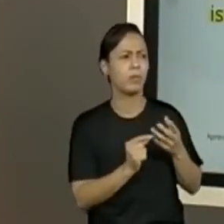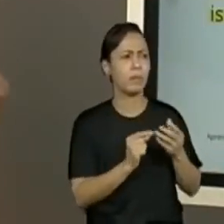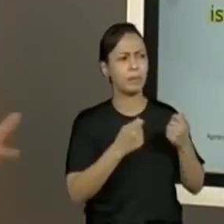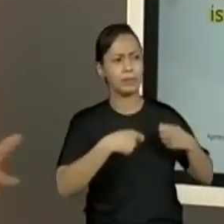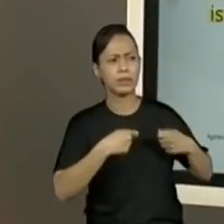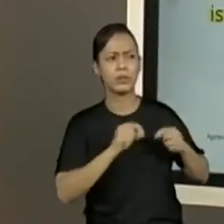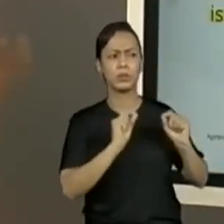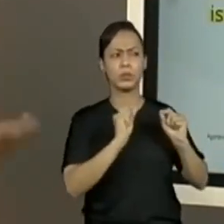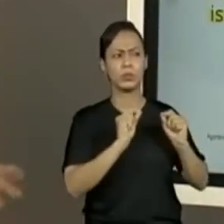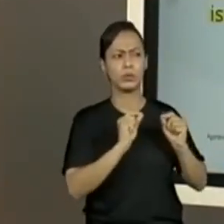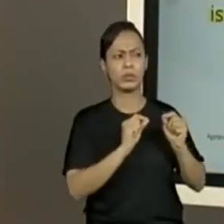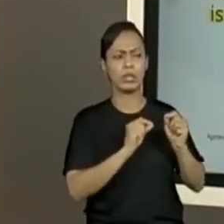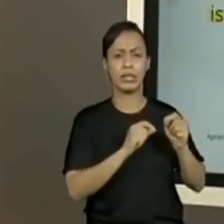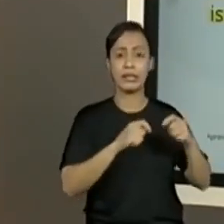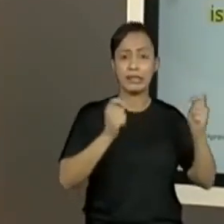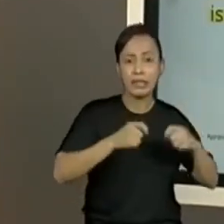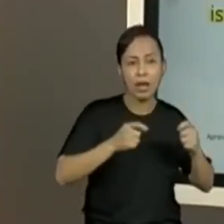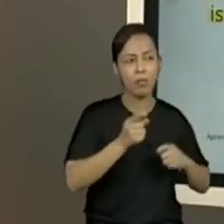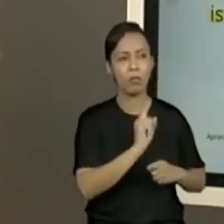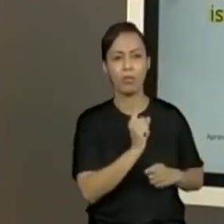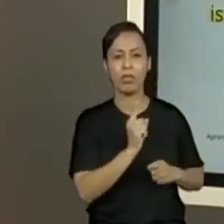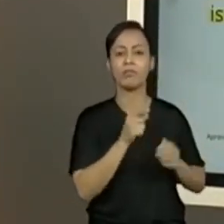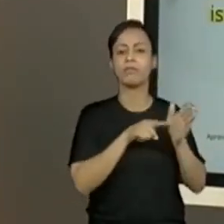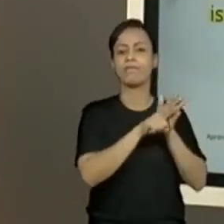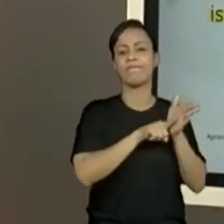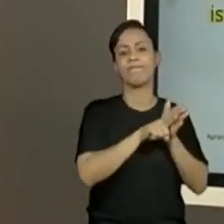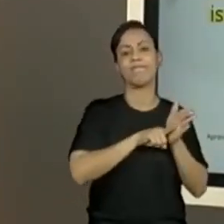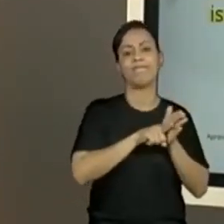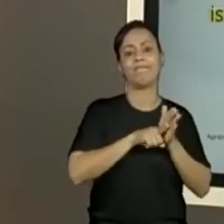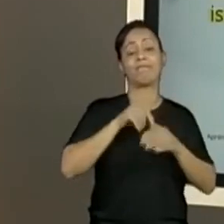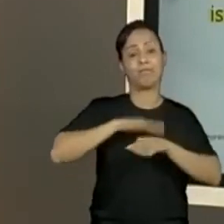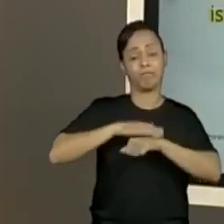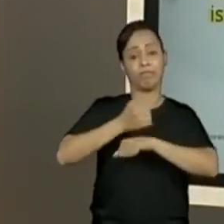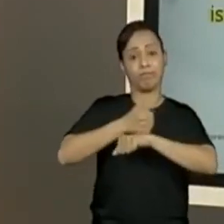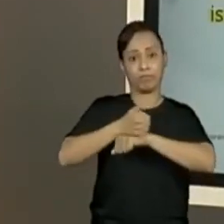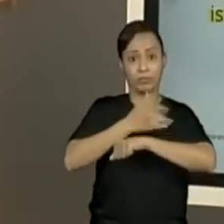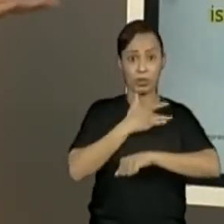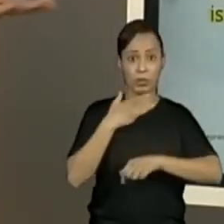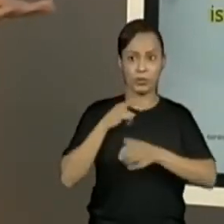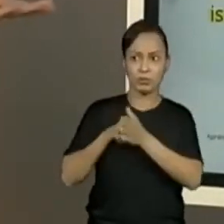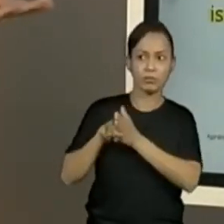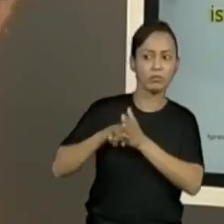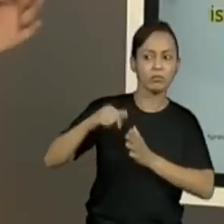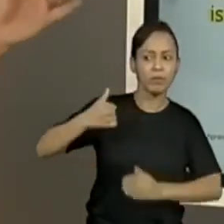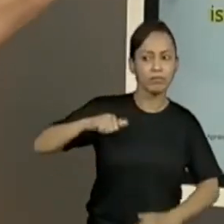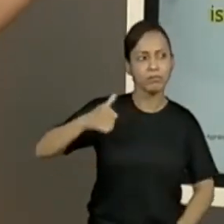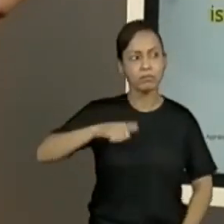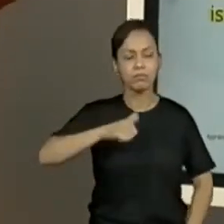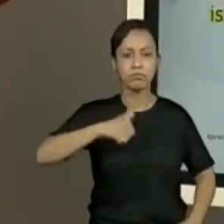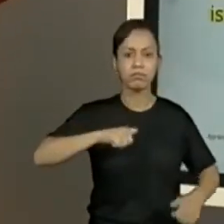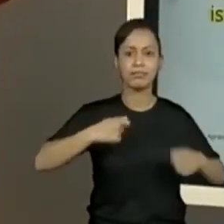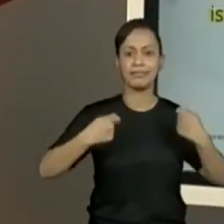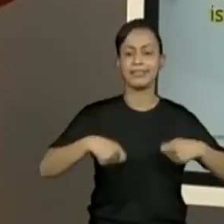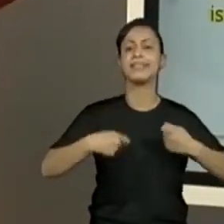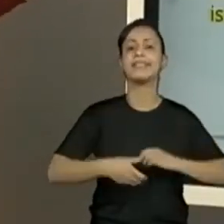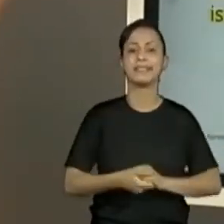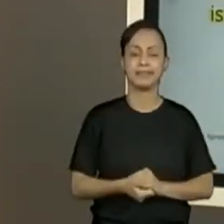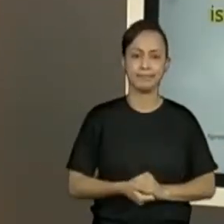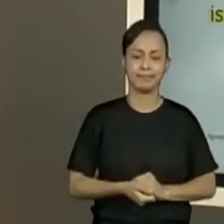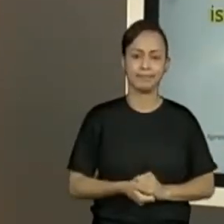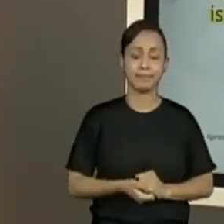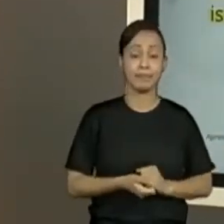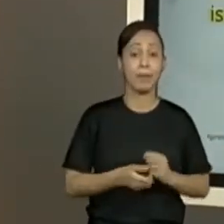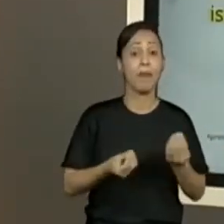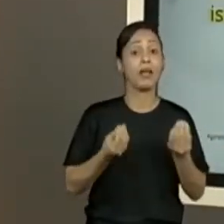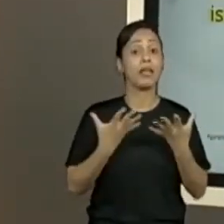que você vai encontrar, o que espera. Tem vários caminhos, por isso essa notícia é só o primeiro start, né? Para eles conhecerem. E manter